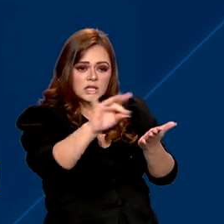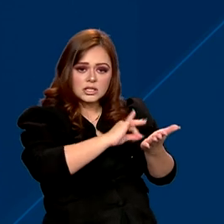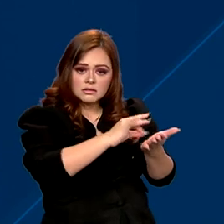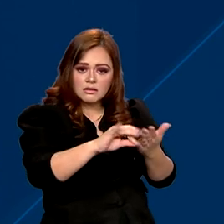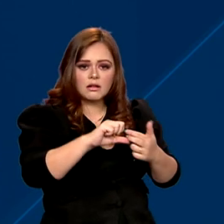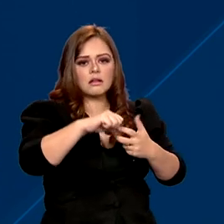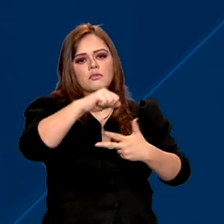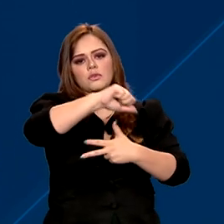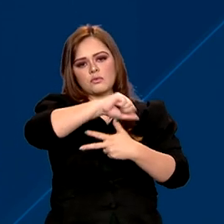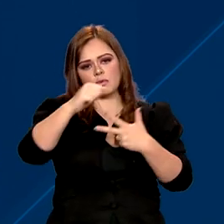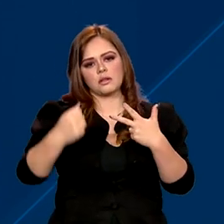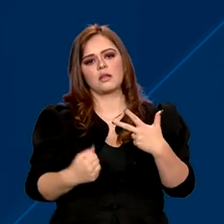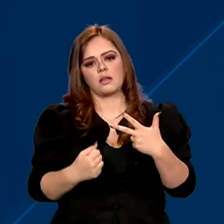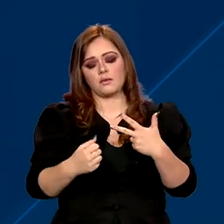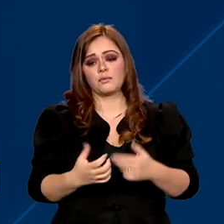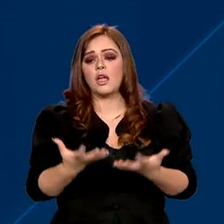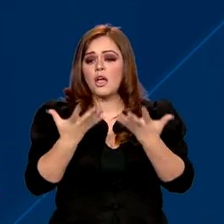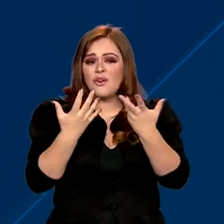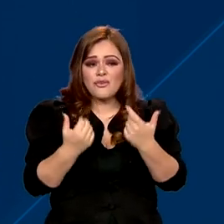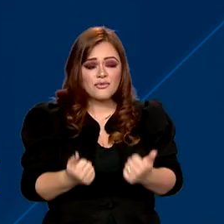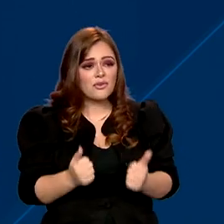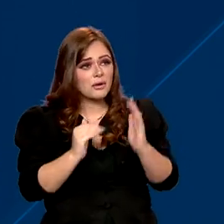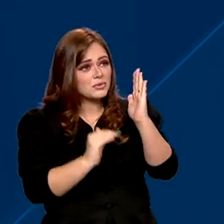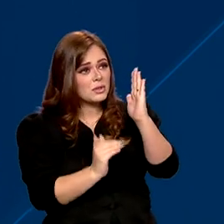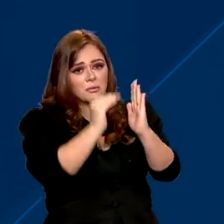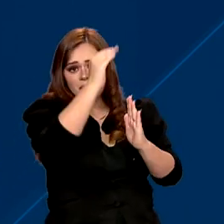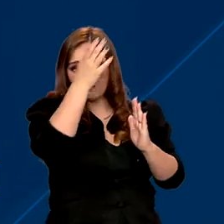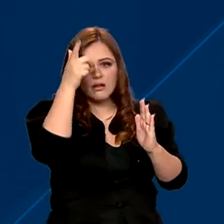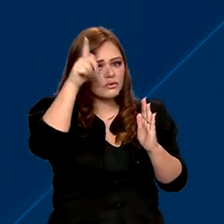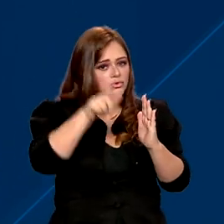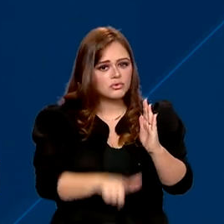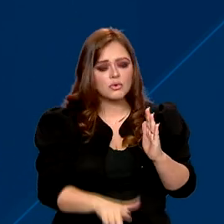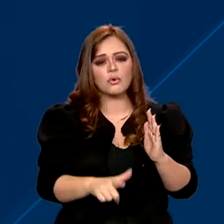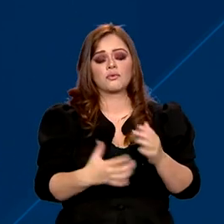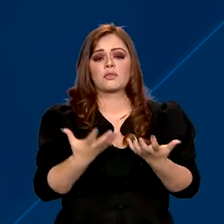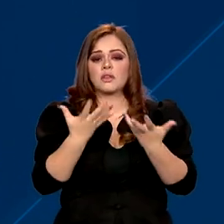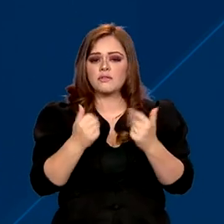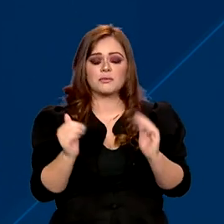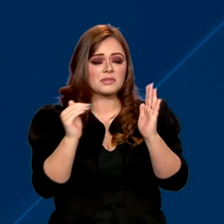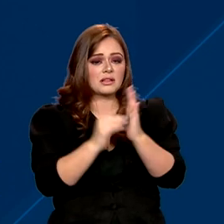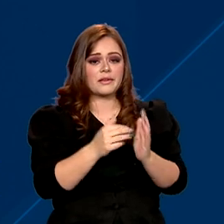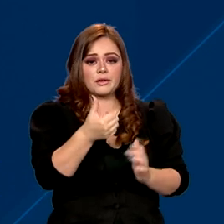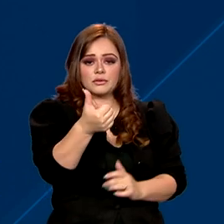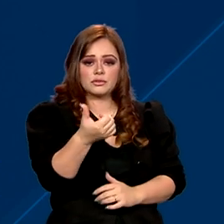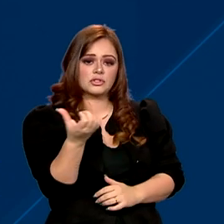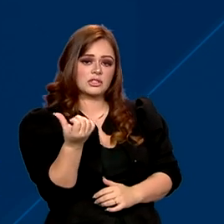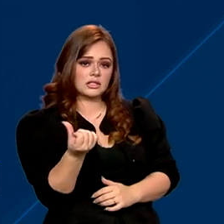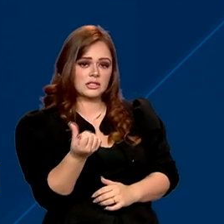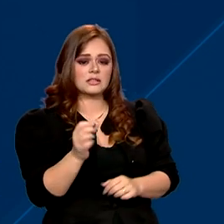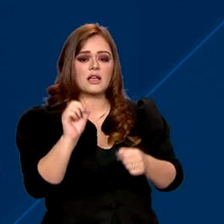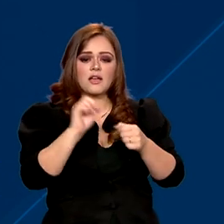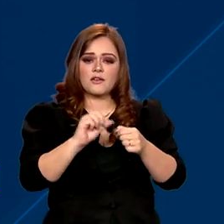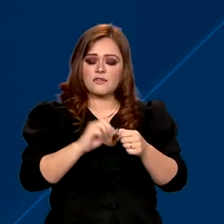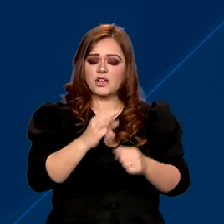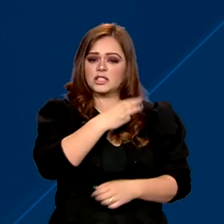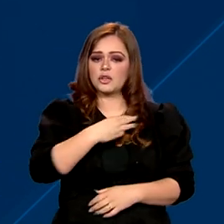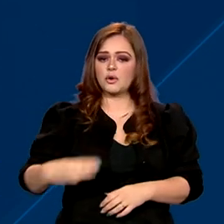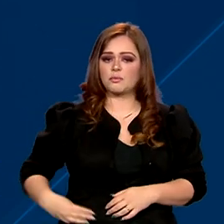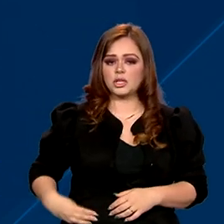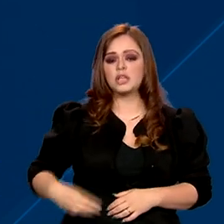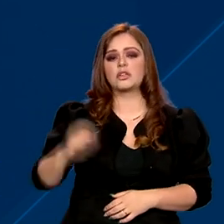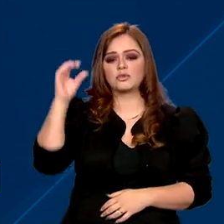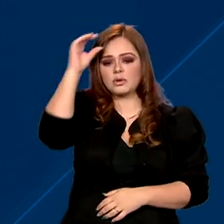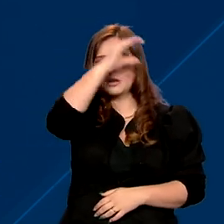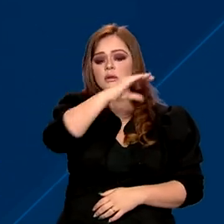Enem, se inscrevam. Vamos bater recorde outra vez e vamos até o dia 16 fazer esse ministro aqui ter orgulho da